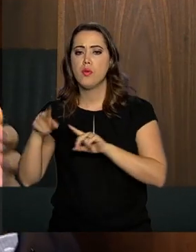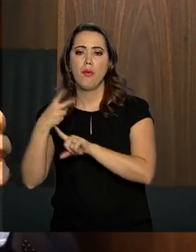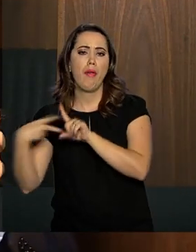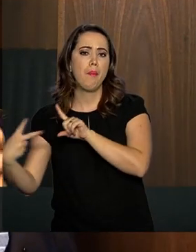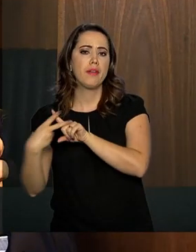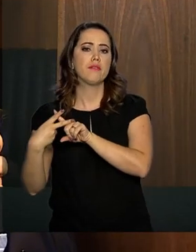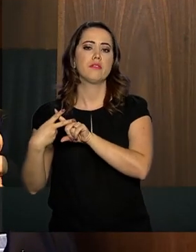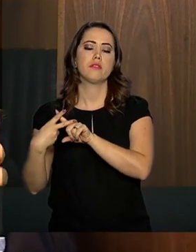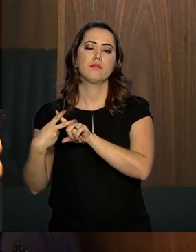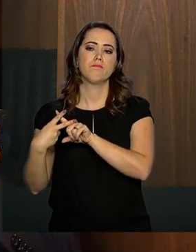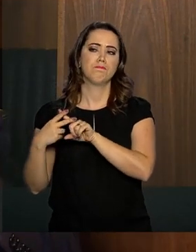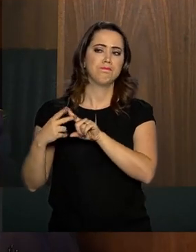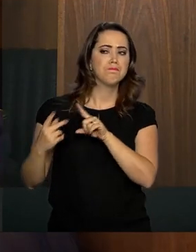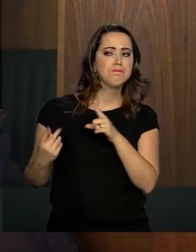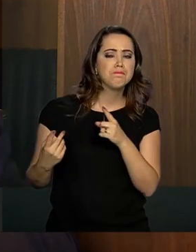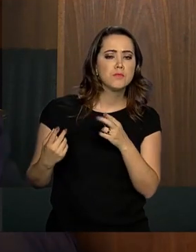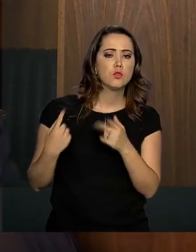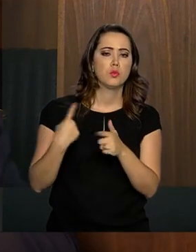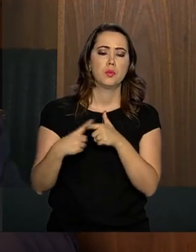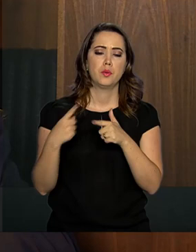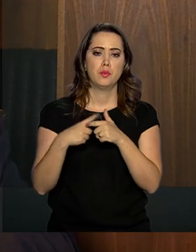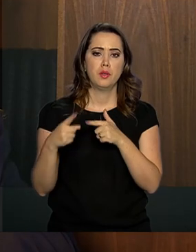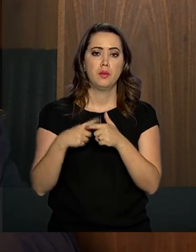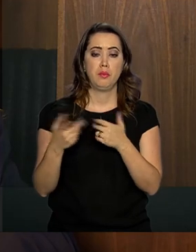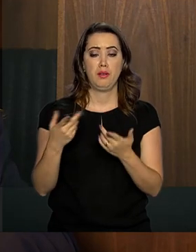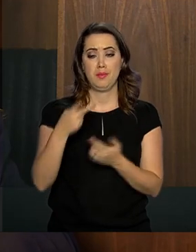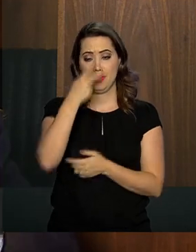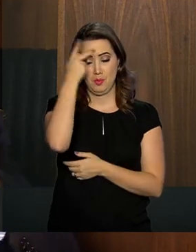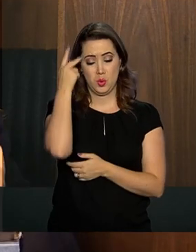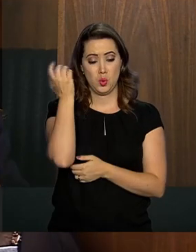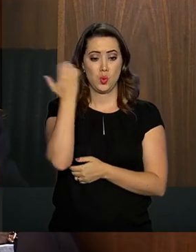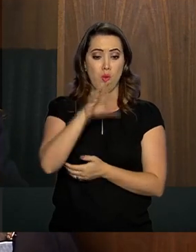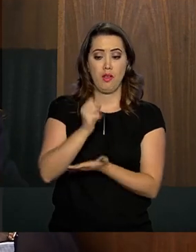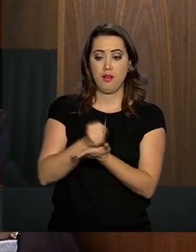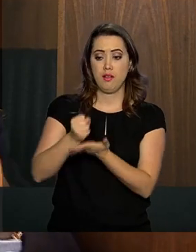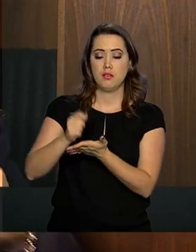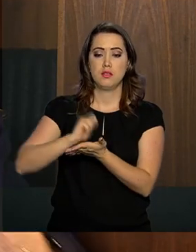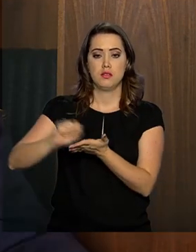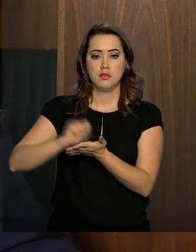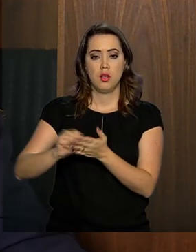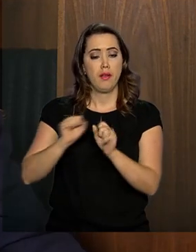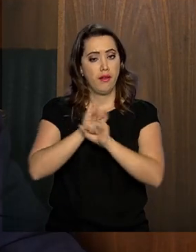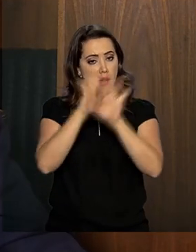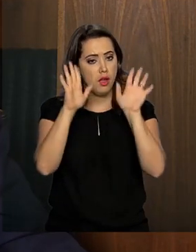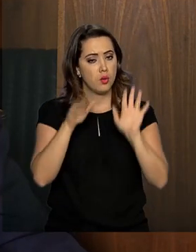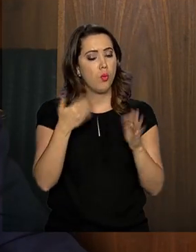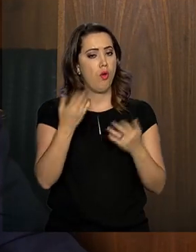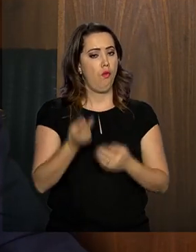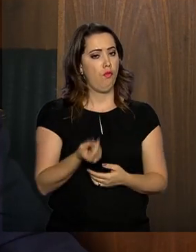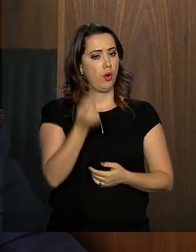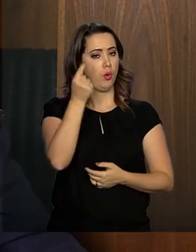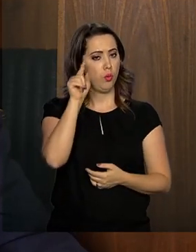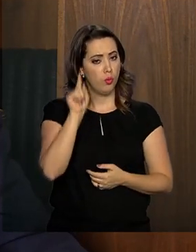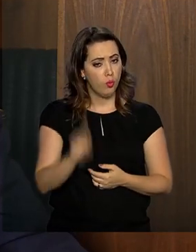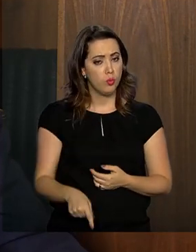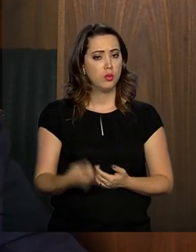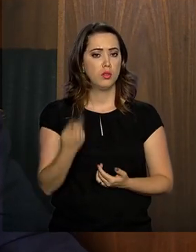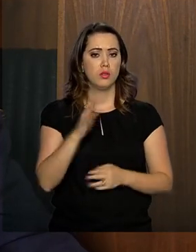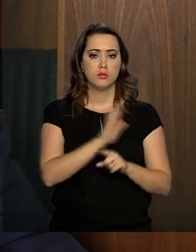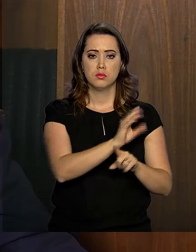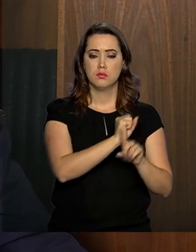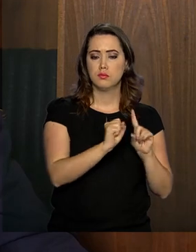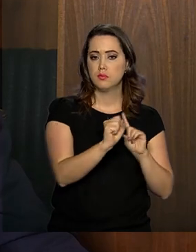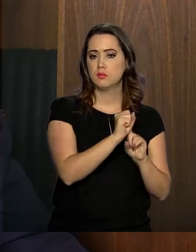para que não haja concorrência e desestímulo à formalização. E que fique claro para a sociedade qual é o custo da